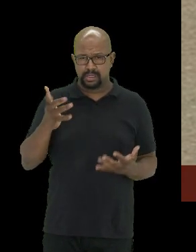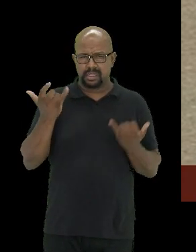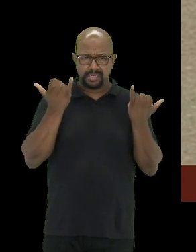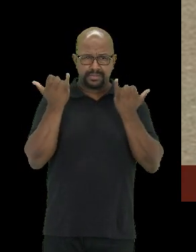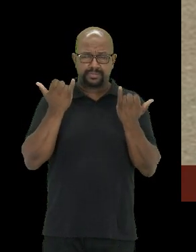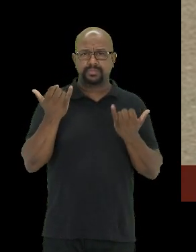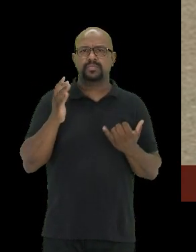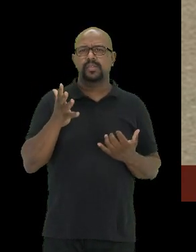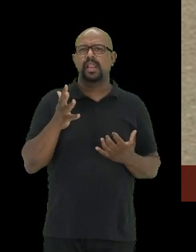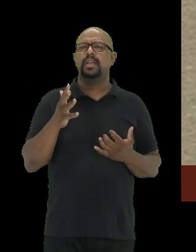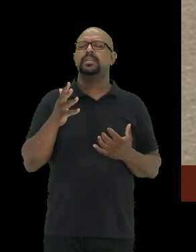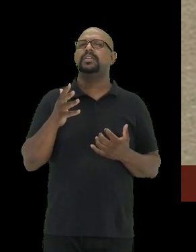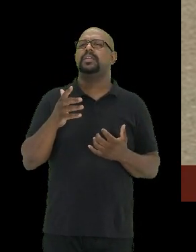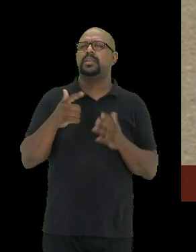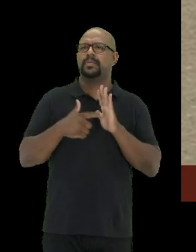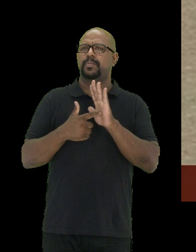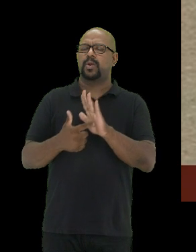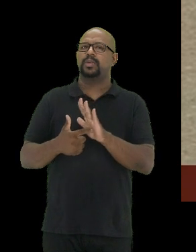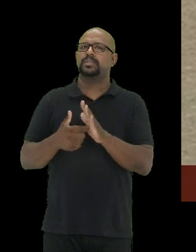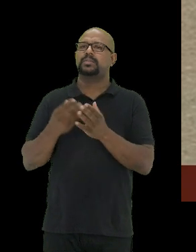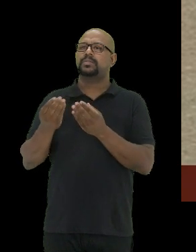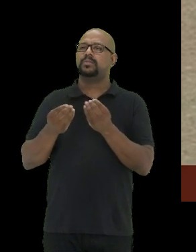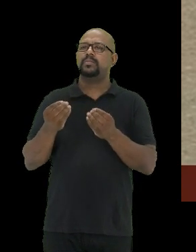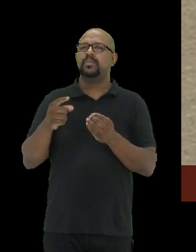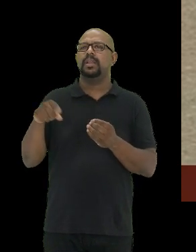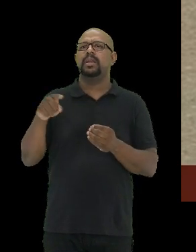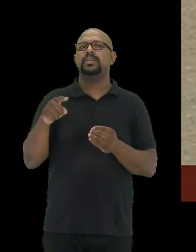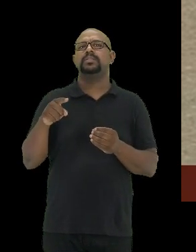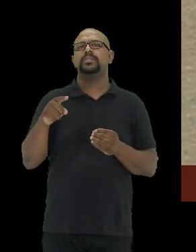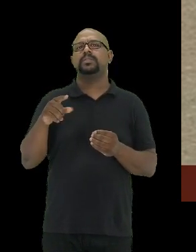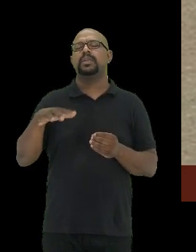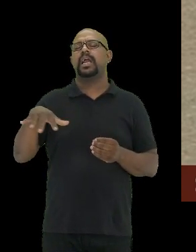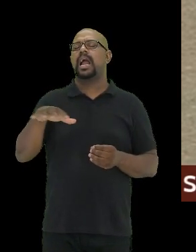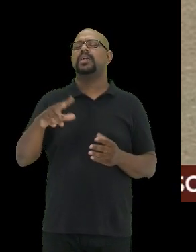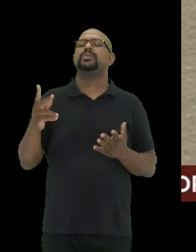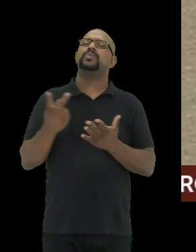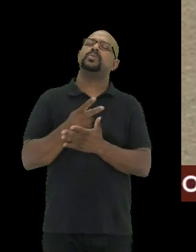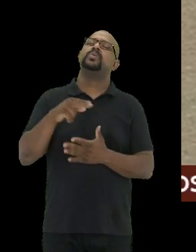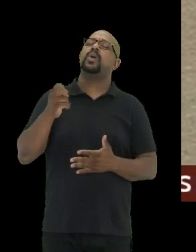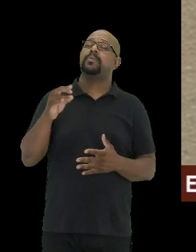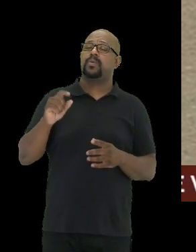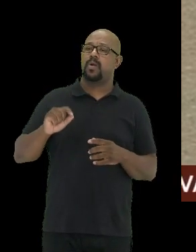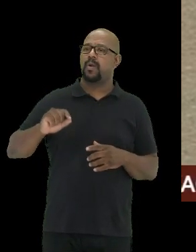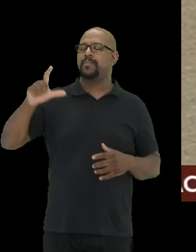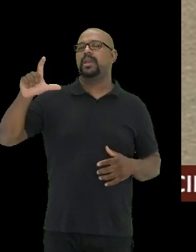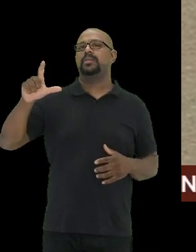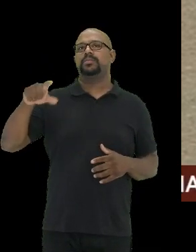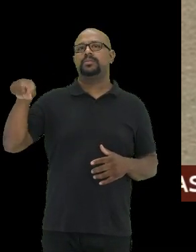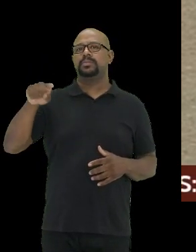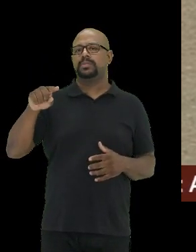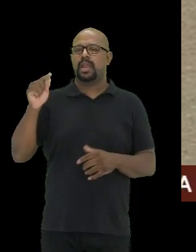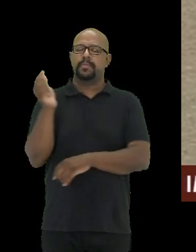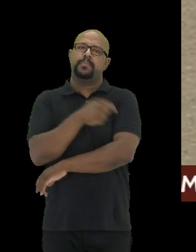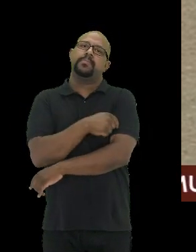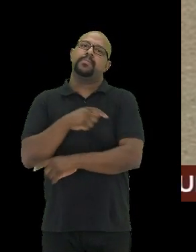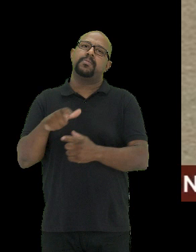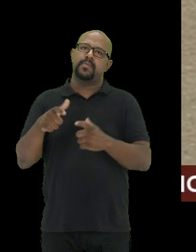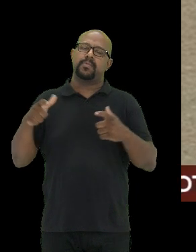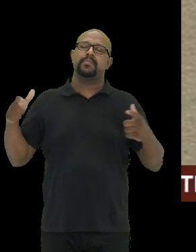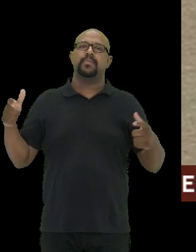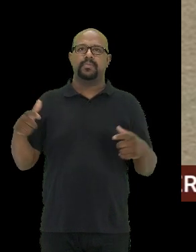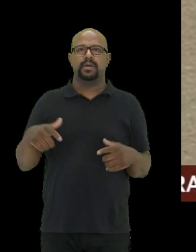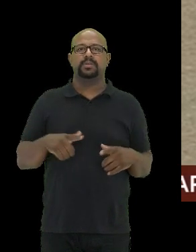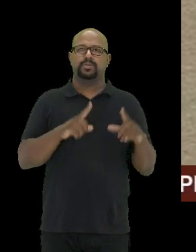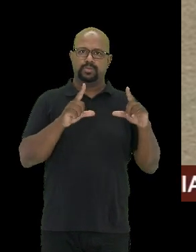robustos que mostram a dissociação dos casos de óbitos com o aumento da cobertura vacinal. Então, a gente tem,